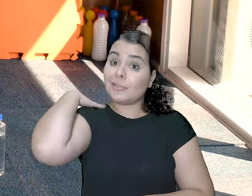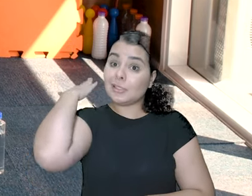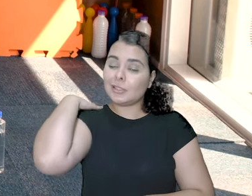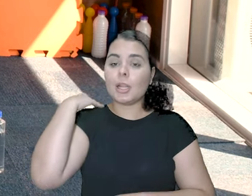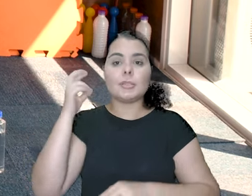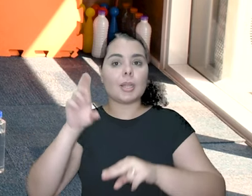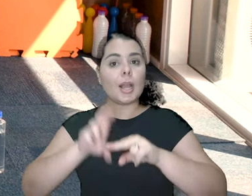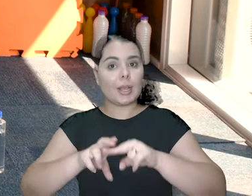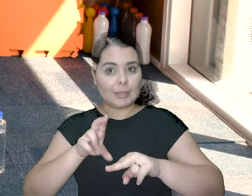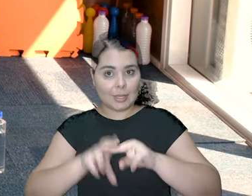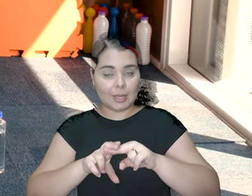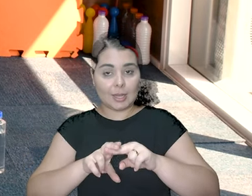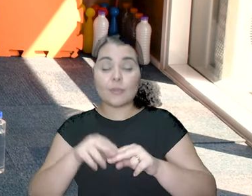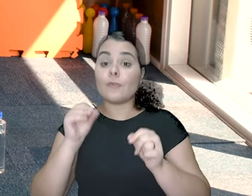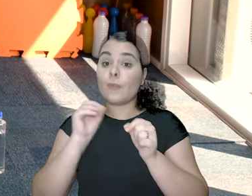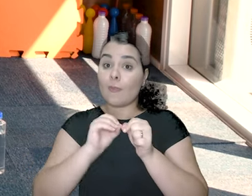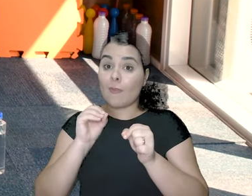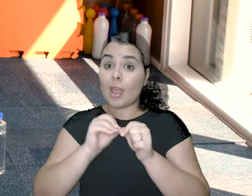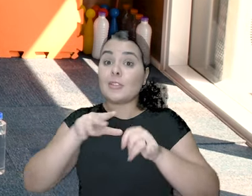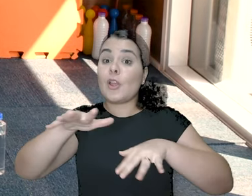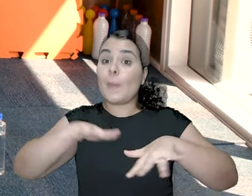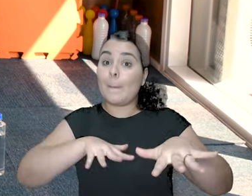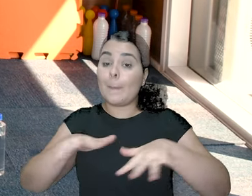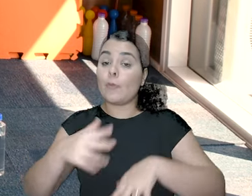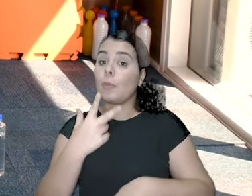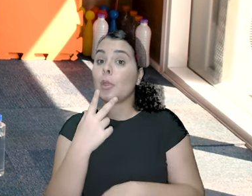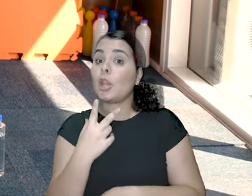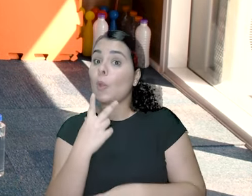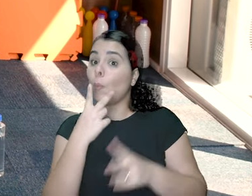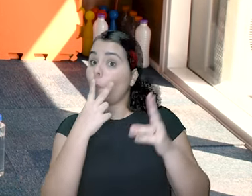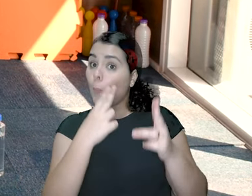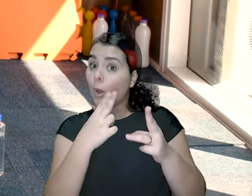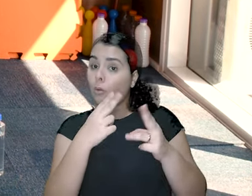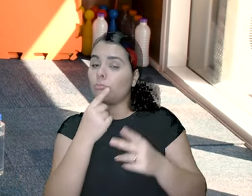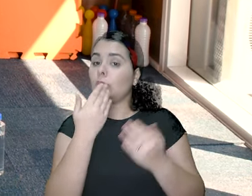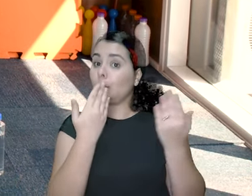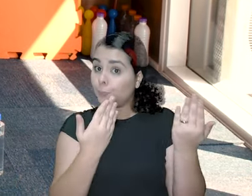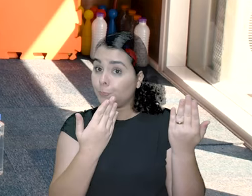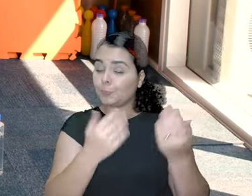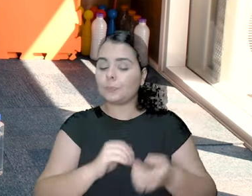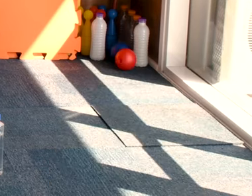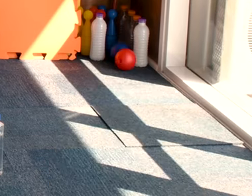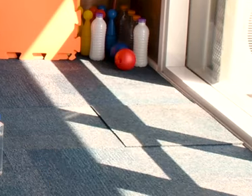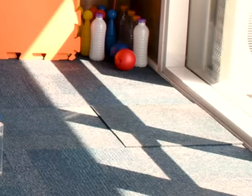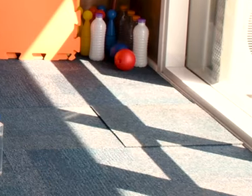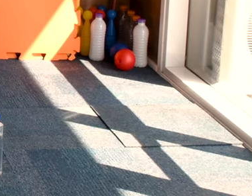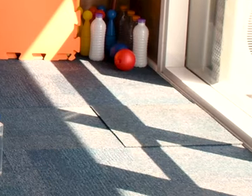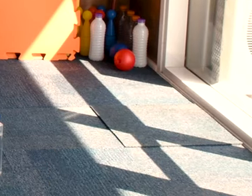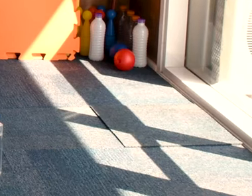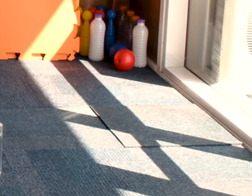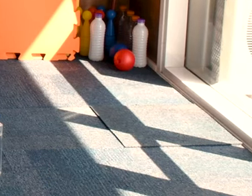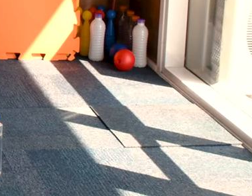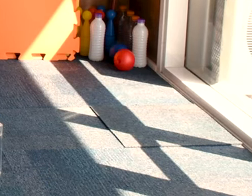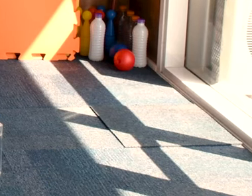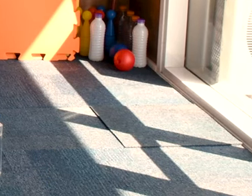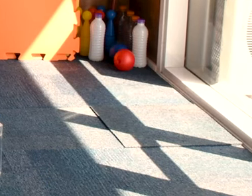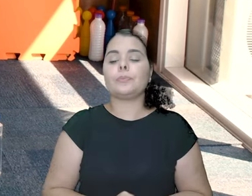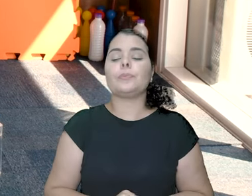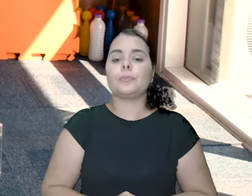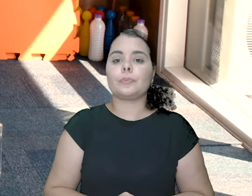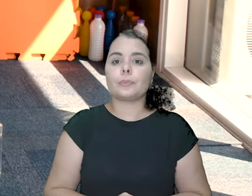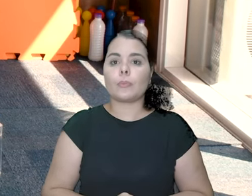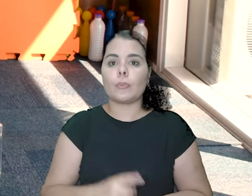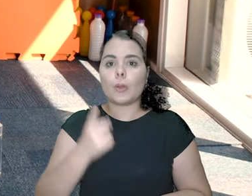parte da cadeira agora. A gente vai levar o calcanhar no bumbum. Eu vou fazer de lado. Faz um movimento